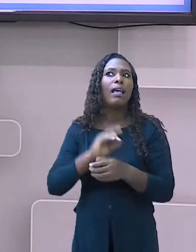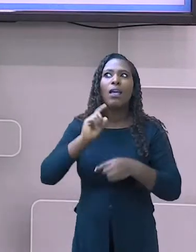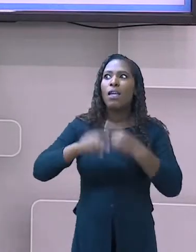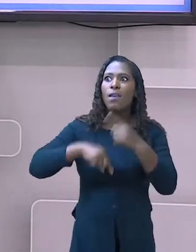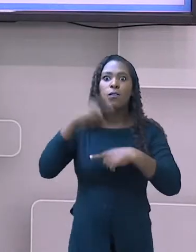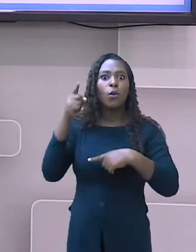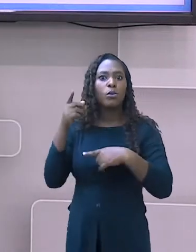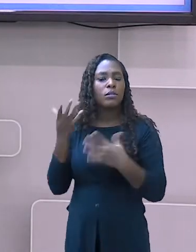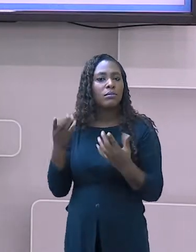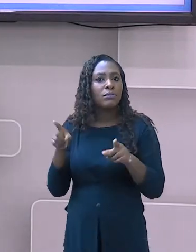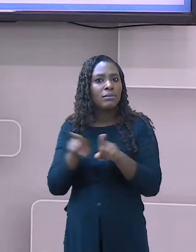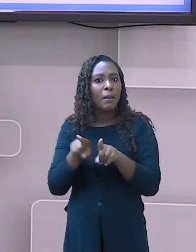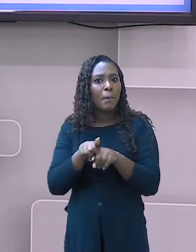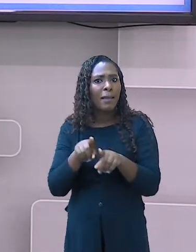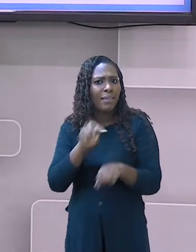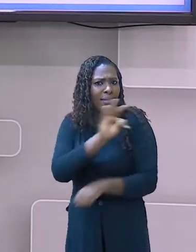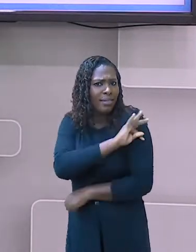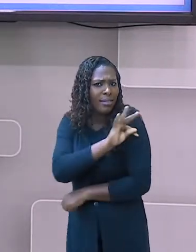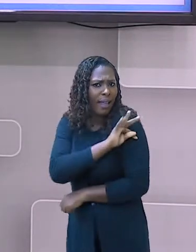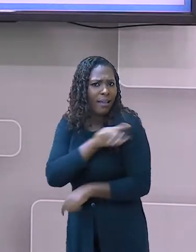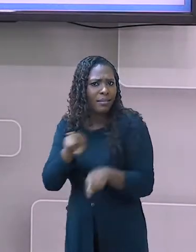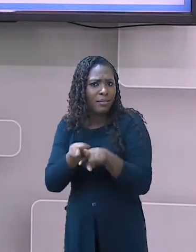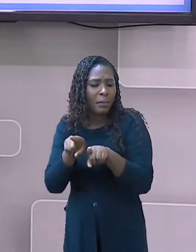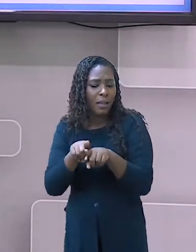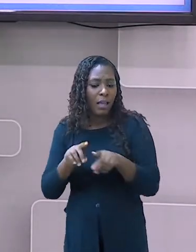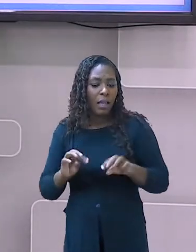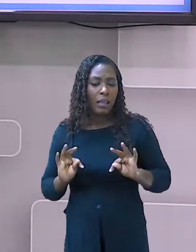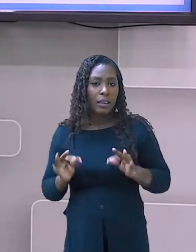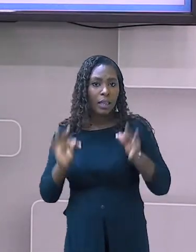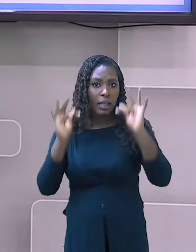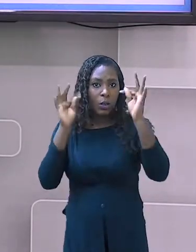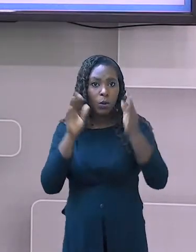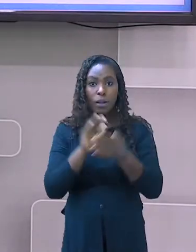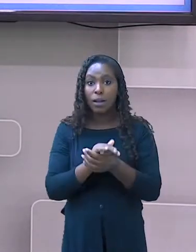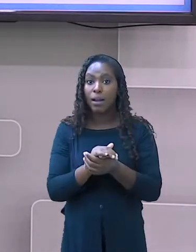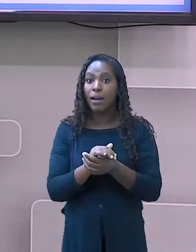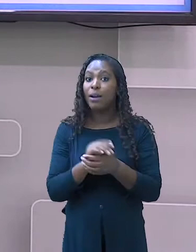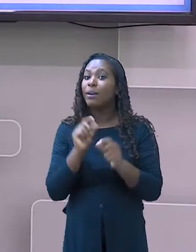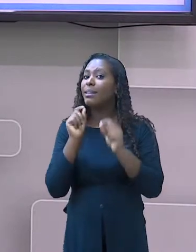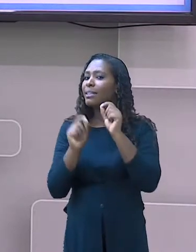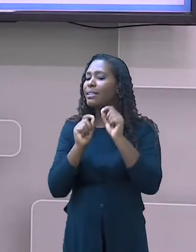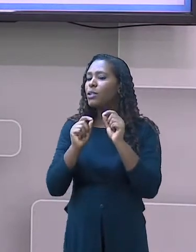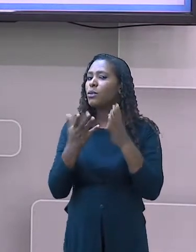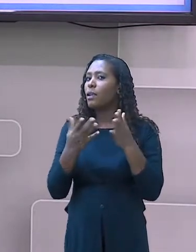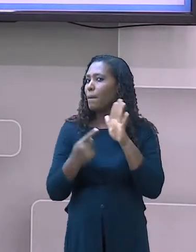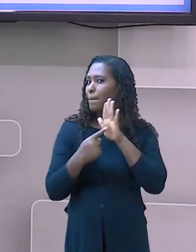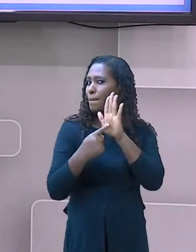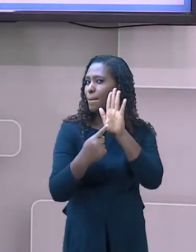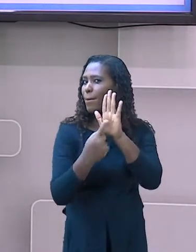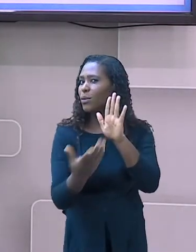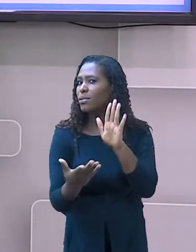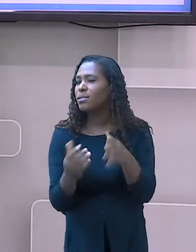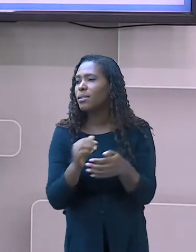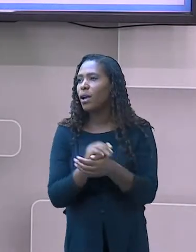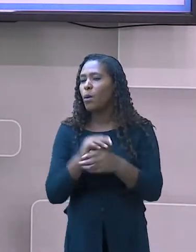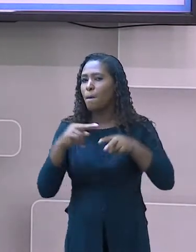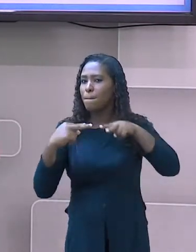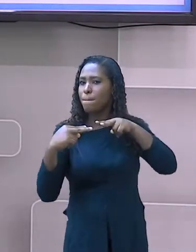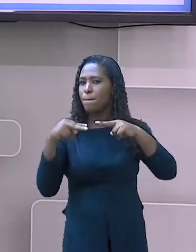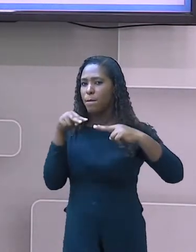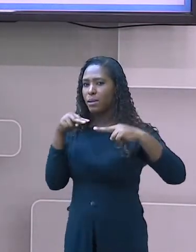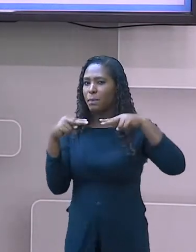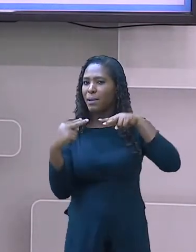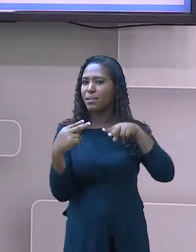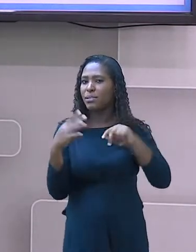tecnológicas que propiciaram, desculpa, propiciaram outro olhar para as